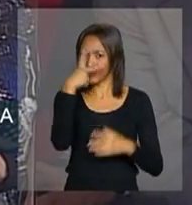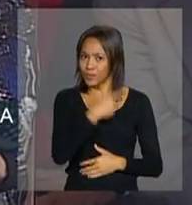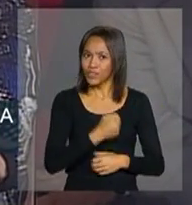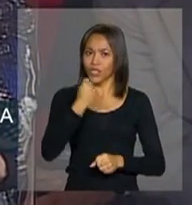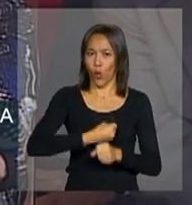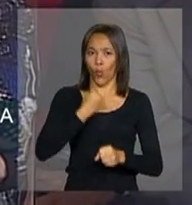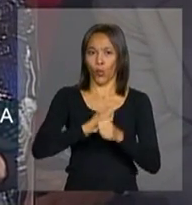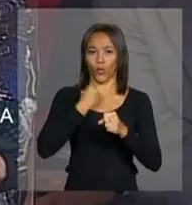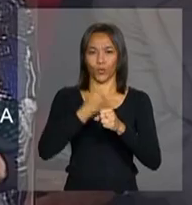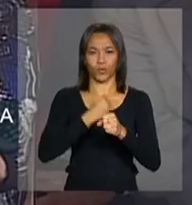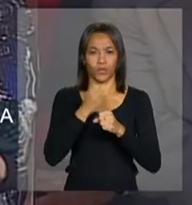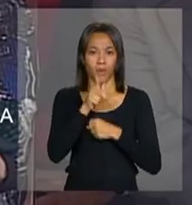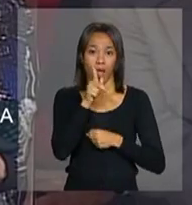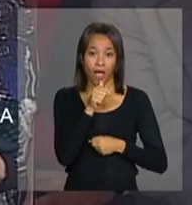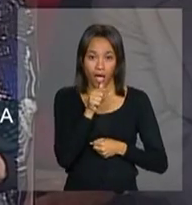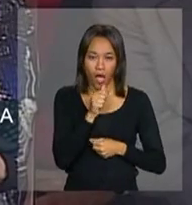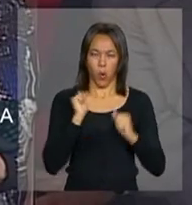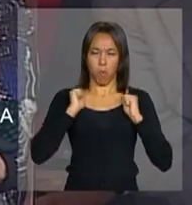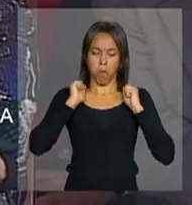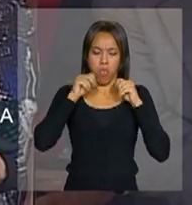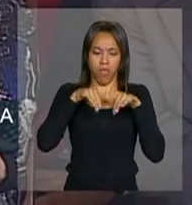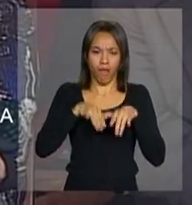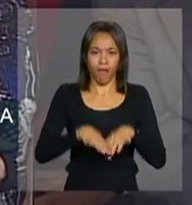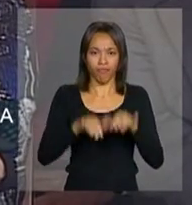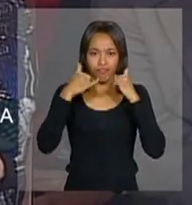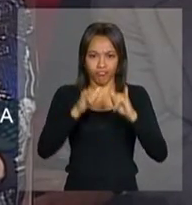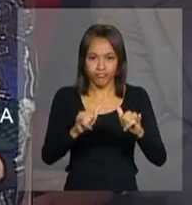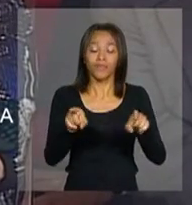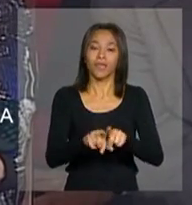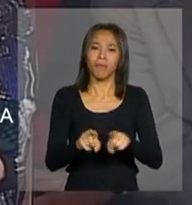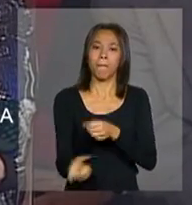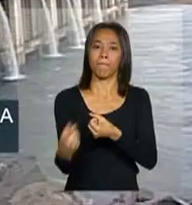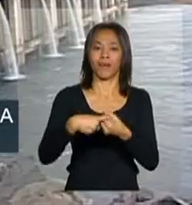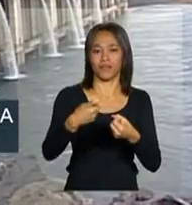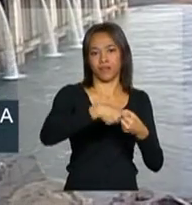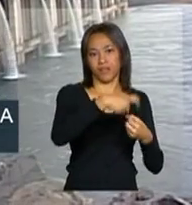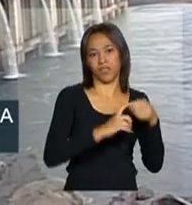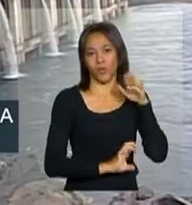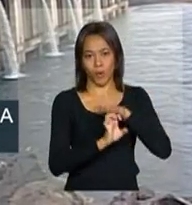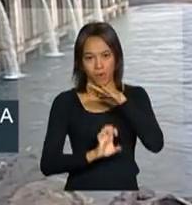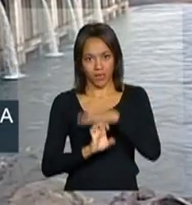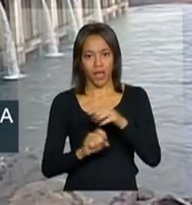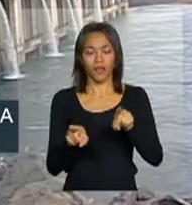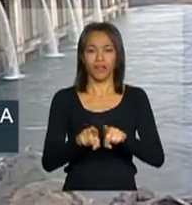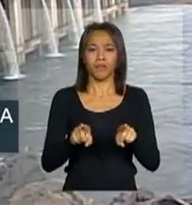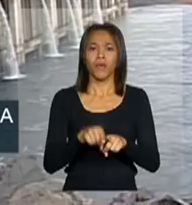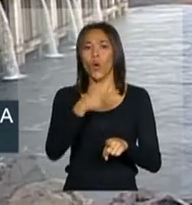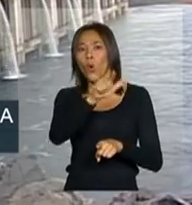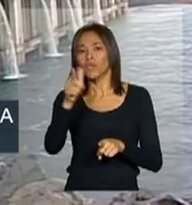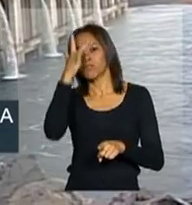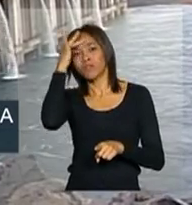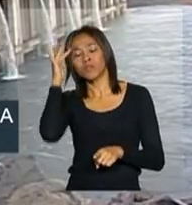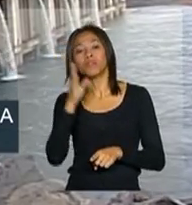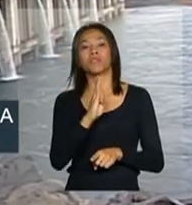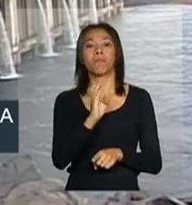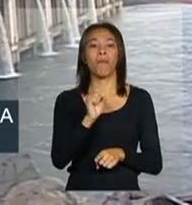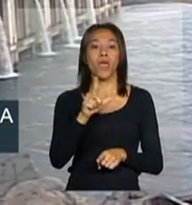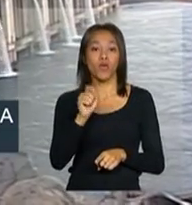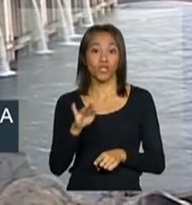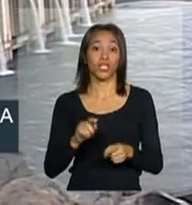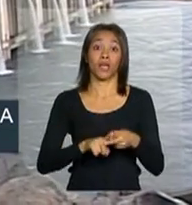construída através da aplaudida parceria de empresários e investidores belgas, franceses,